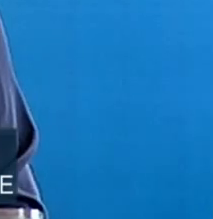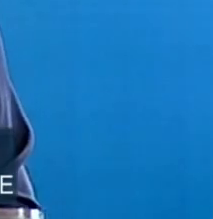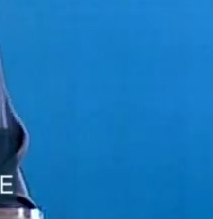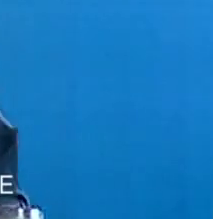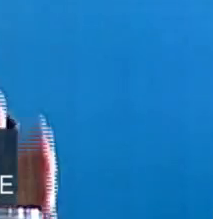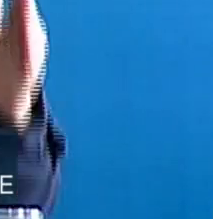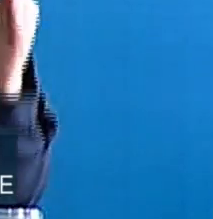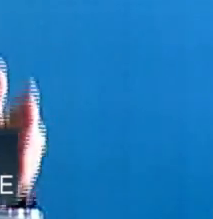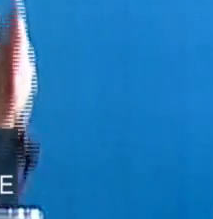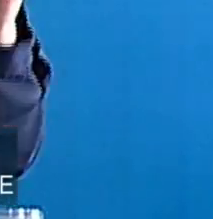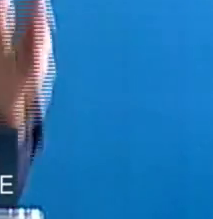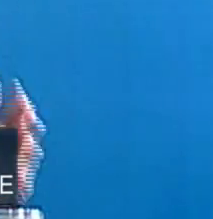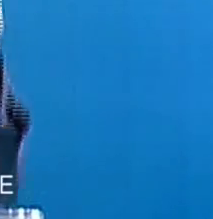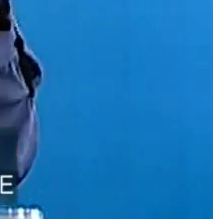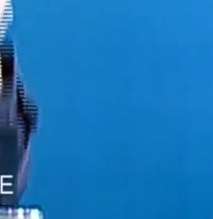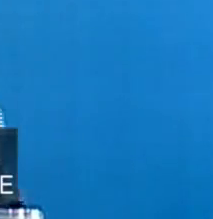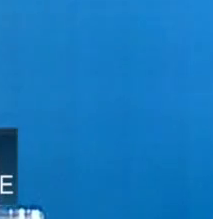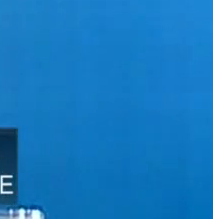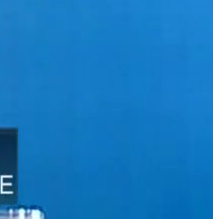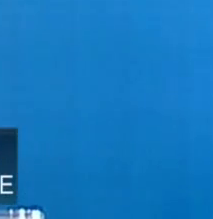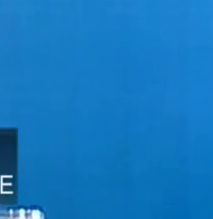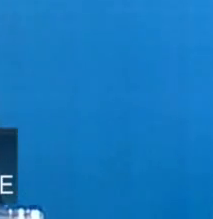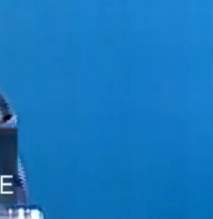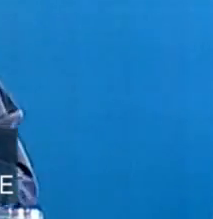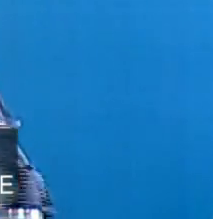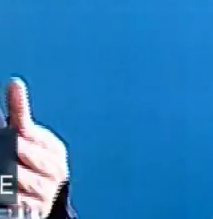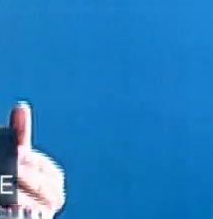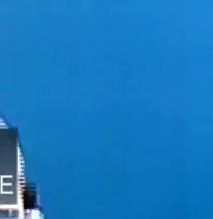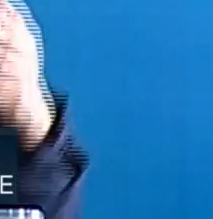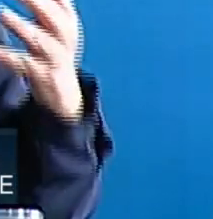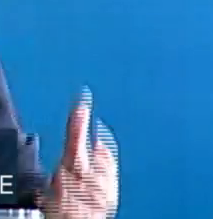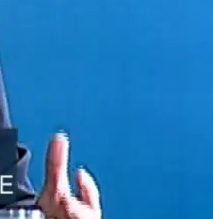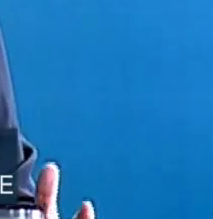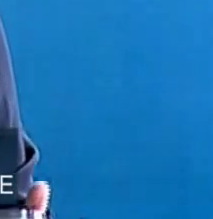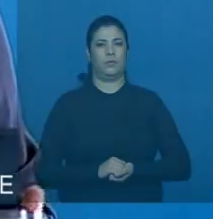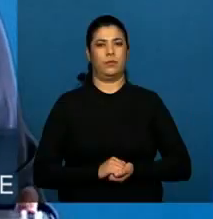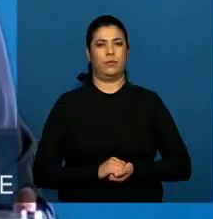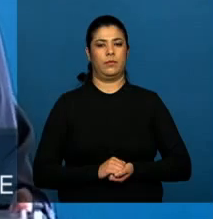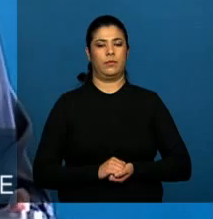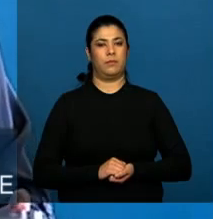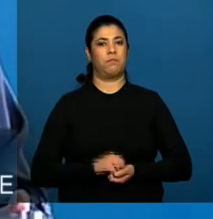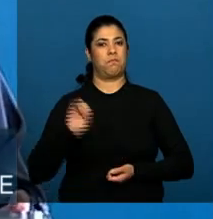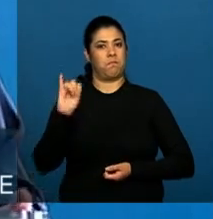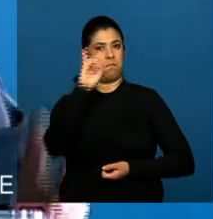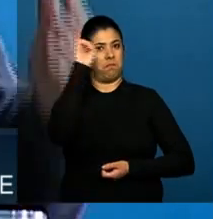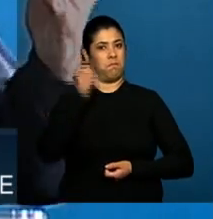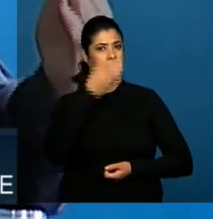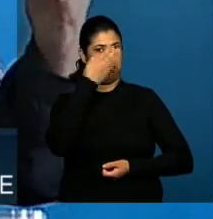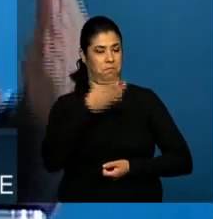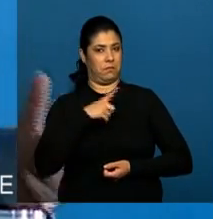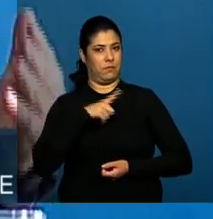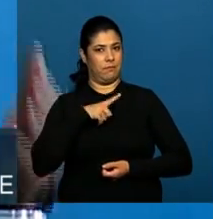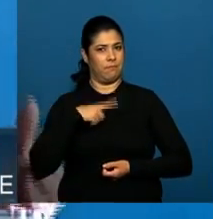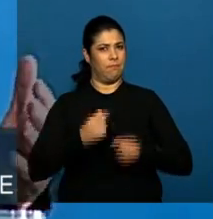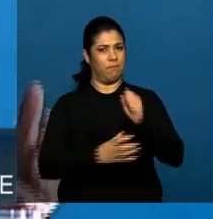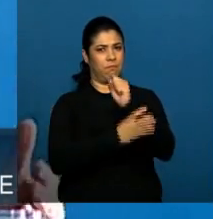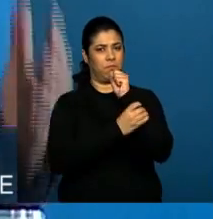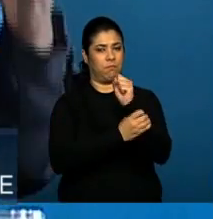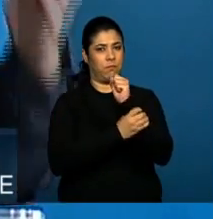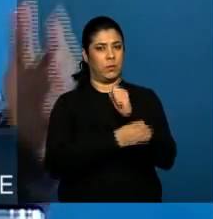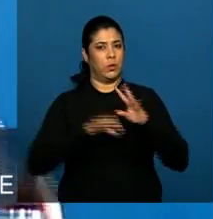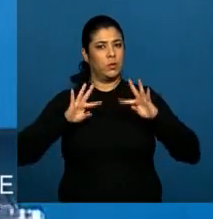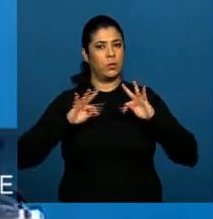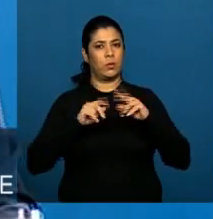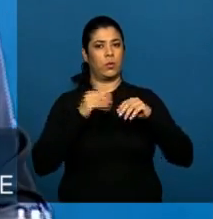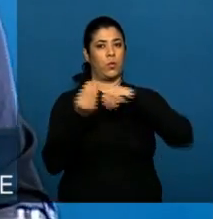importante que, para assegurar a segurança jurídica a todos os agentes econômicos envolvidos, é preciso também